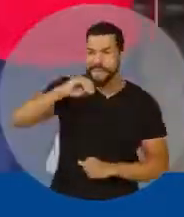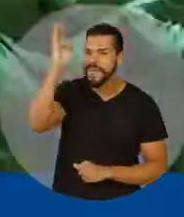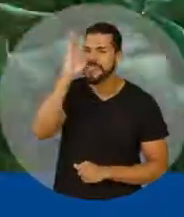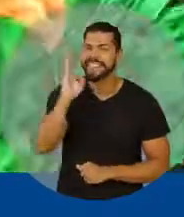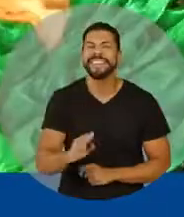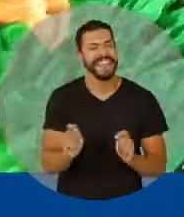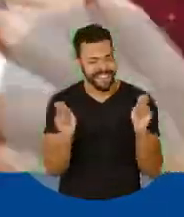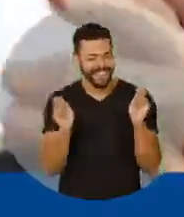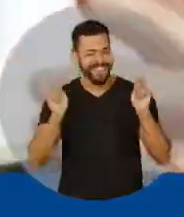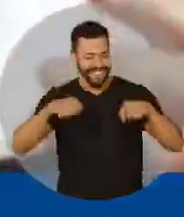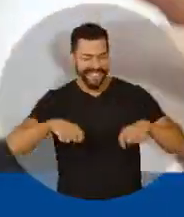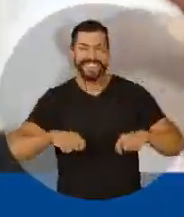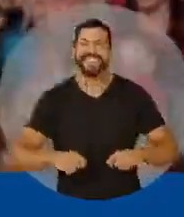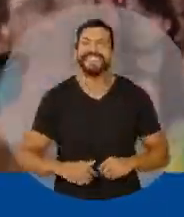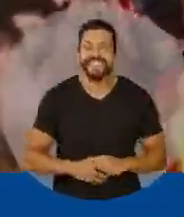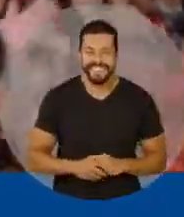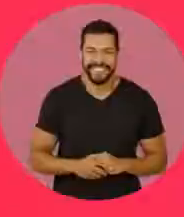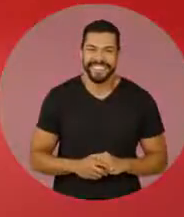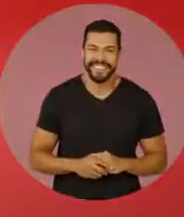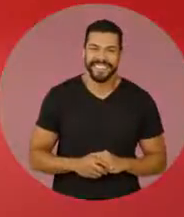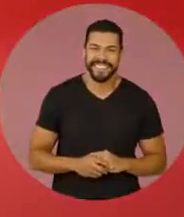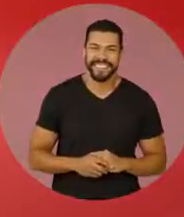Desenrola, o Brasil tem jeito.